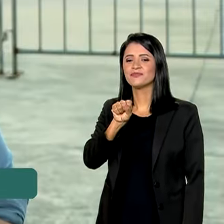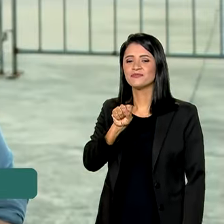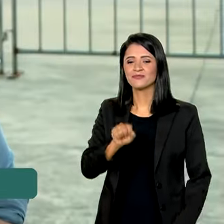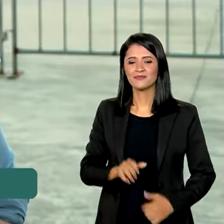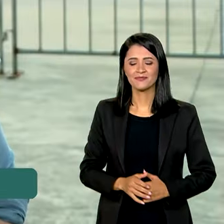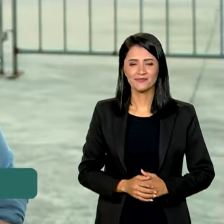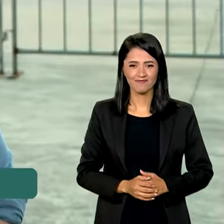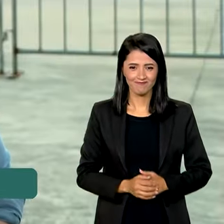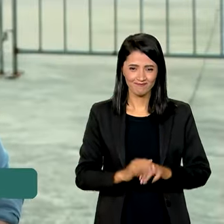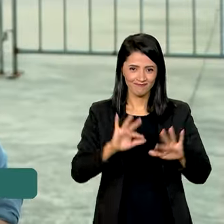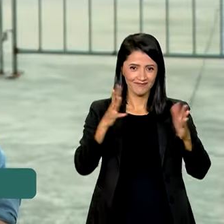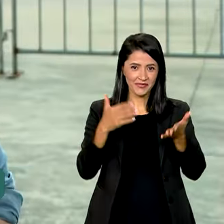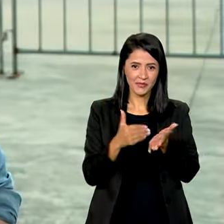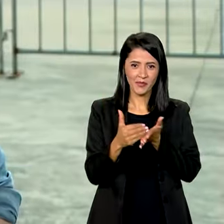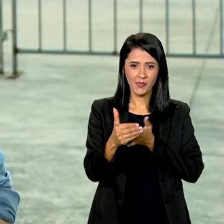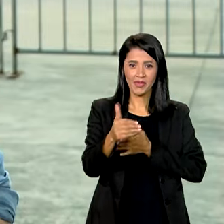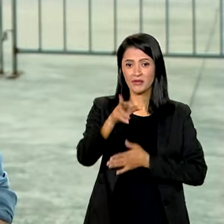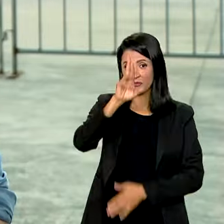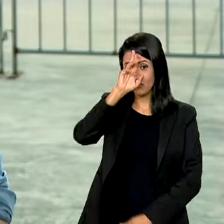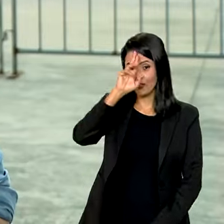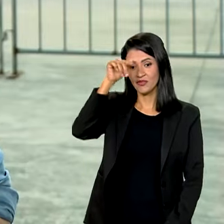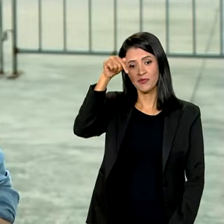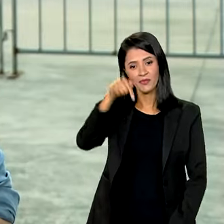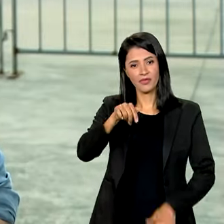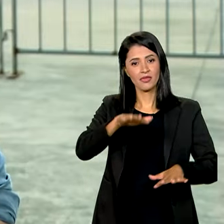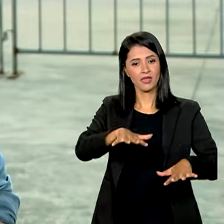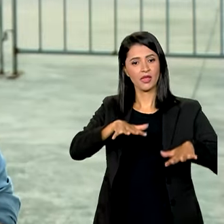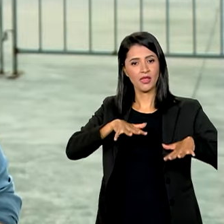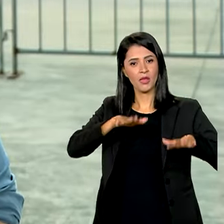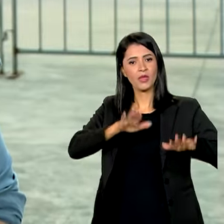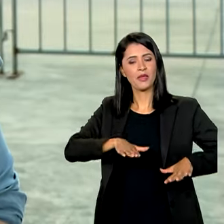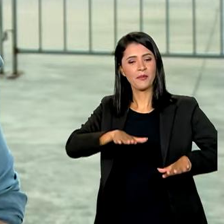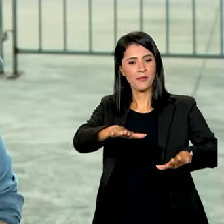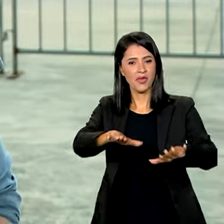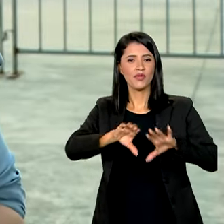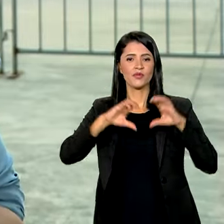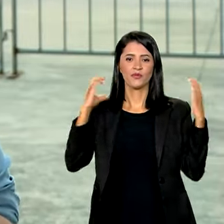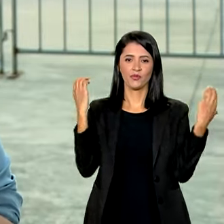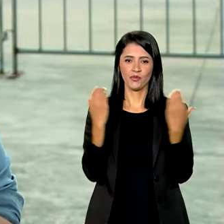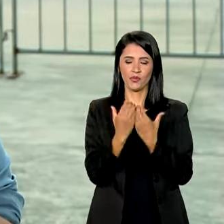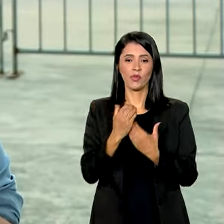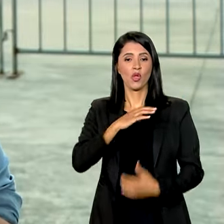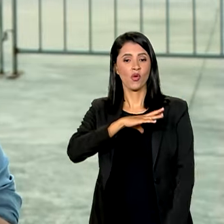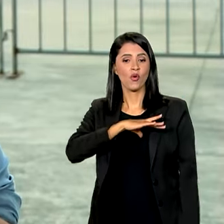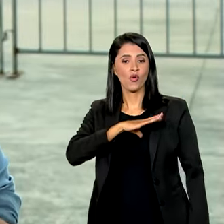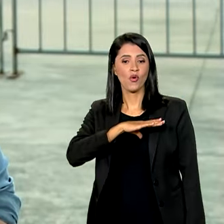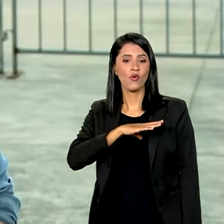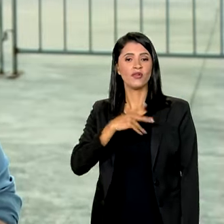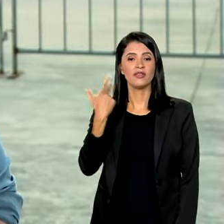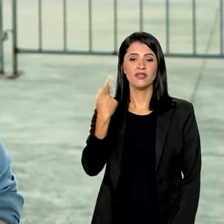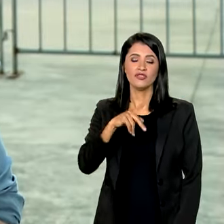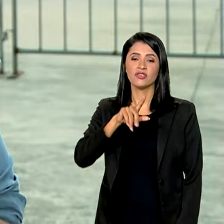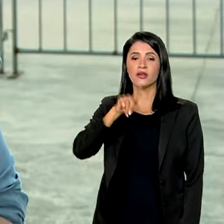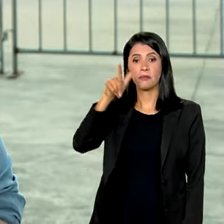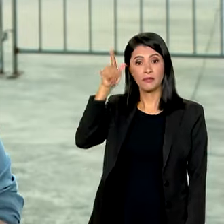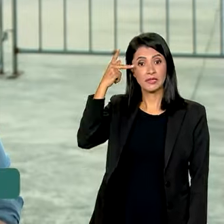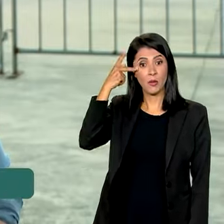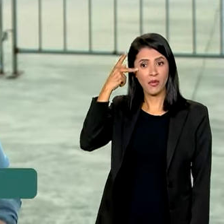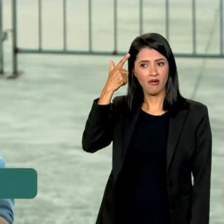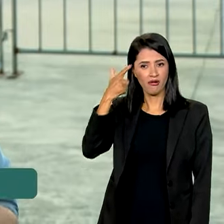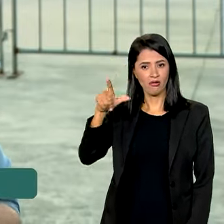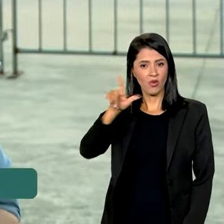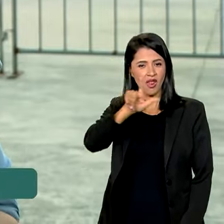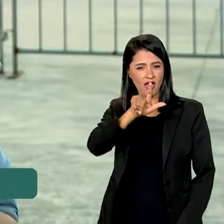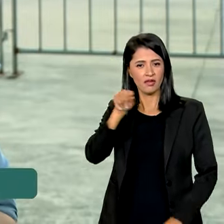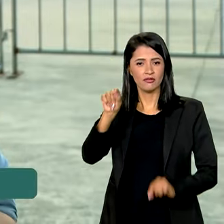A cerimônia começa ao meio-dia, aqui no estacionamento do estádio do Corinthians, na zona leste da capital paulista. É o